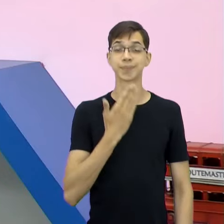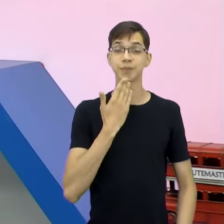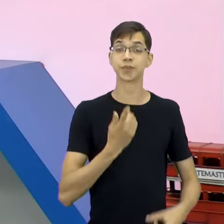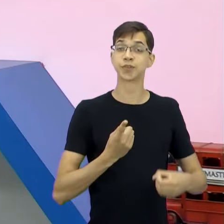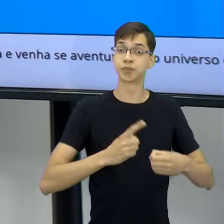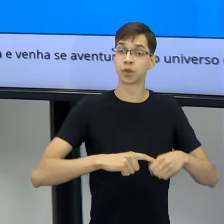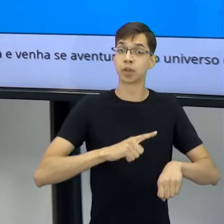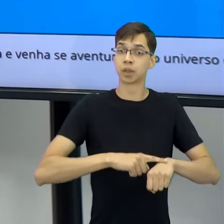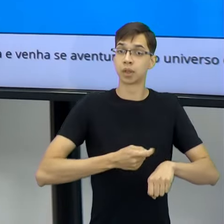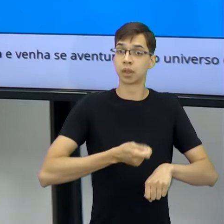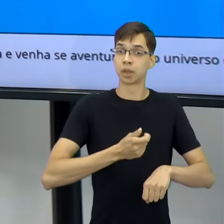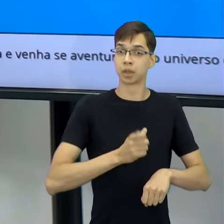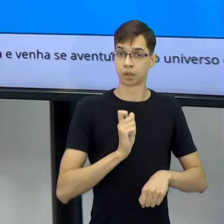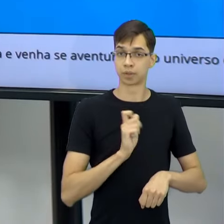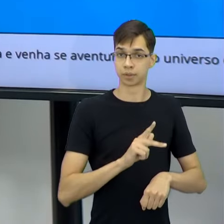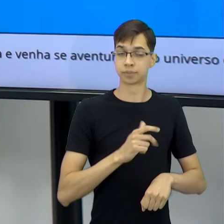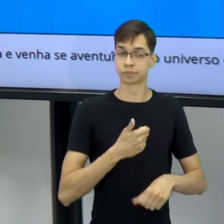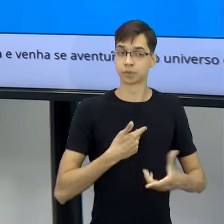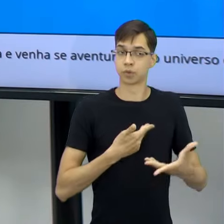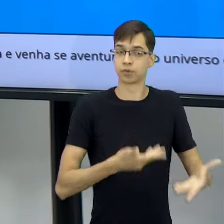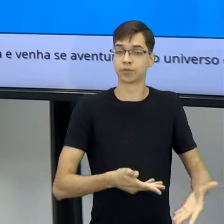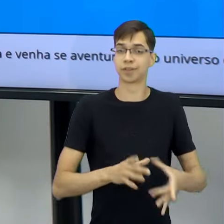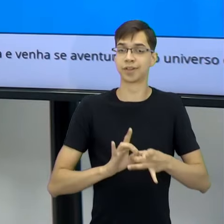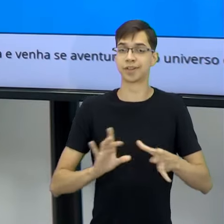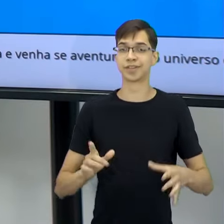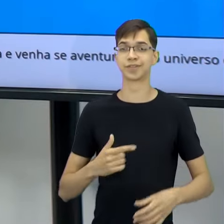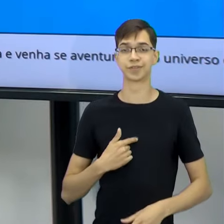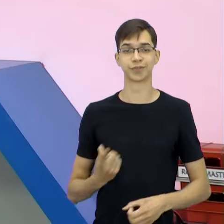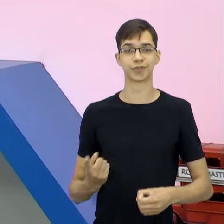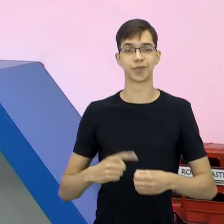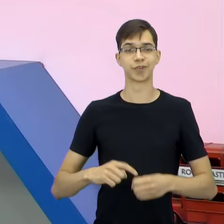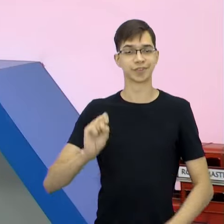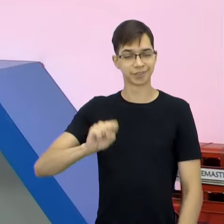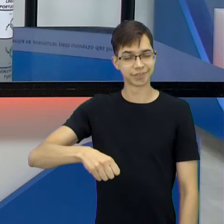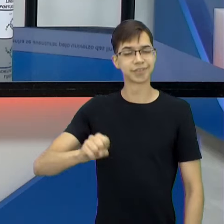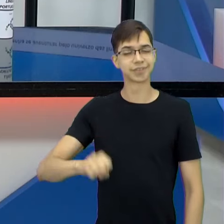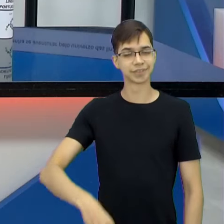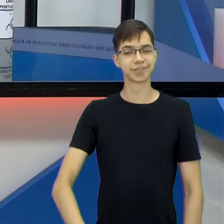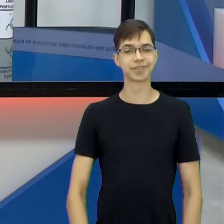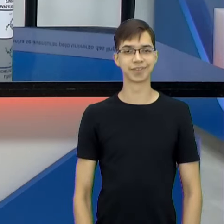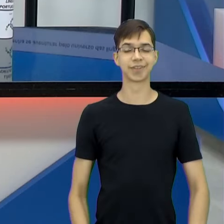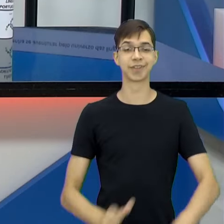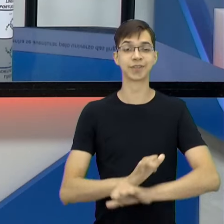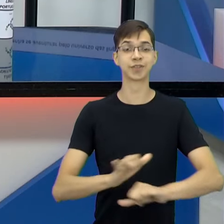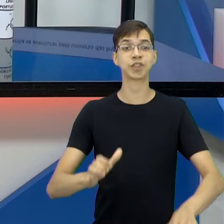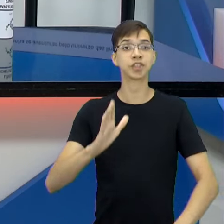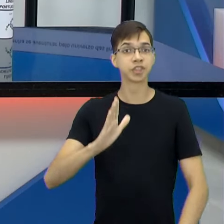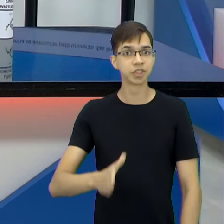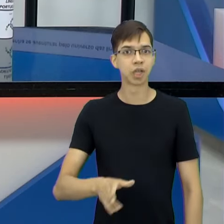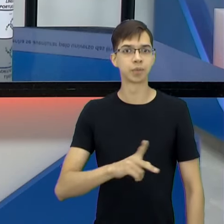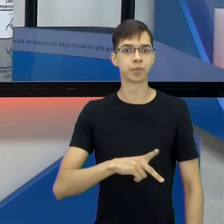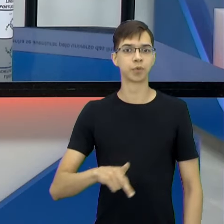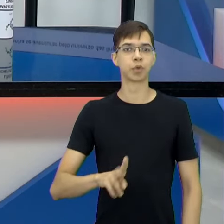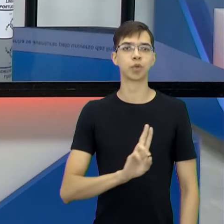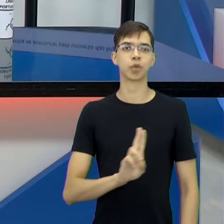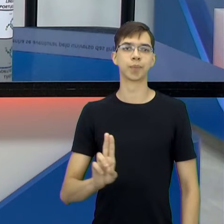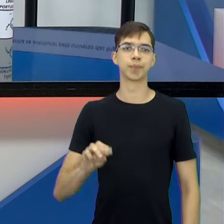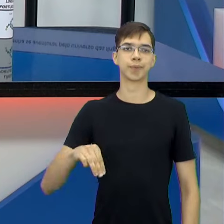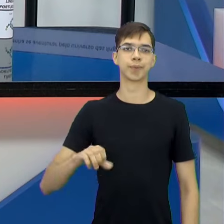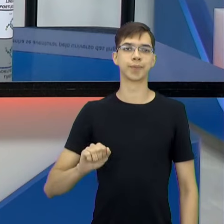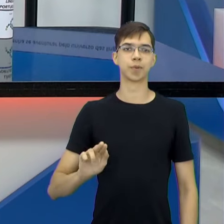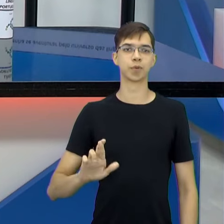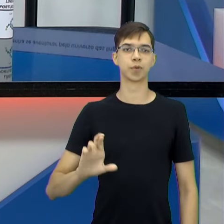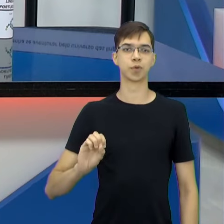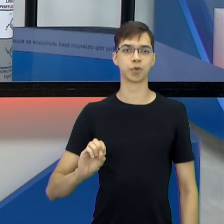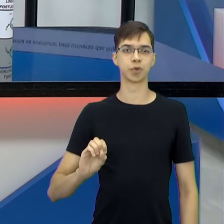né? Sim, é só convidar, estaremos em breve, em breve subindo o nosso componente. você, eles vão poder, como a gente já disse hoje, tem o professor Mauro Farias, que fez